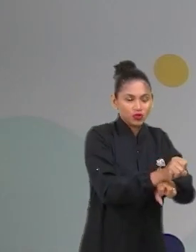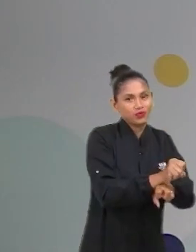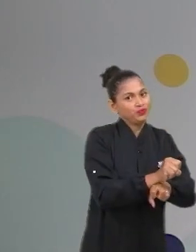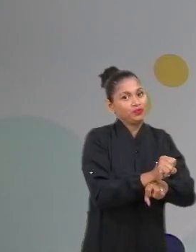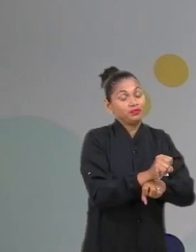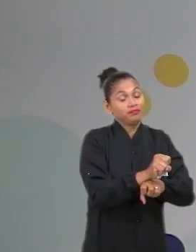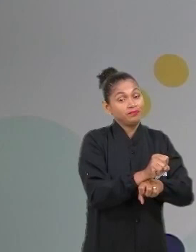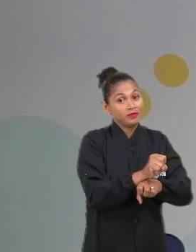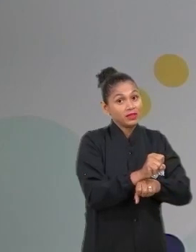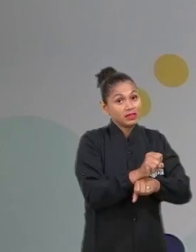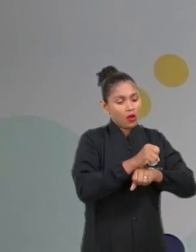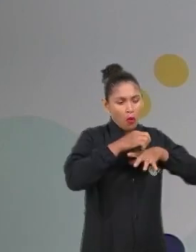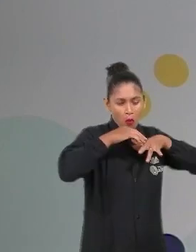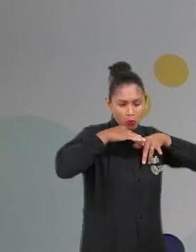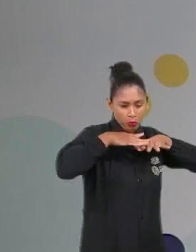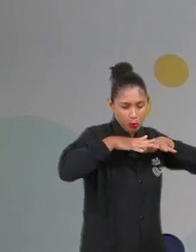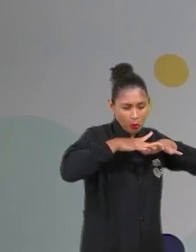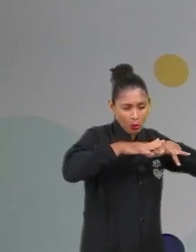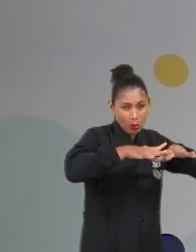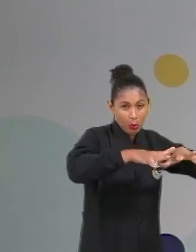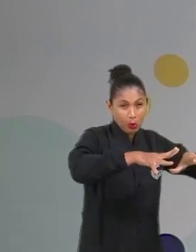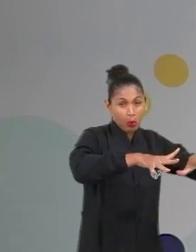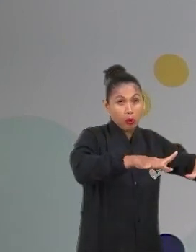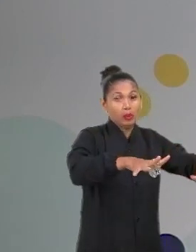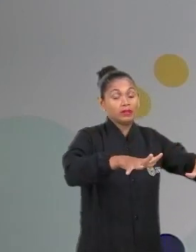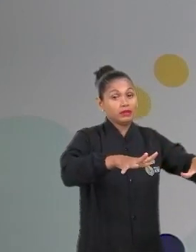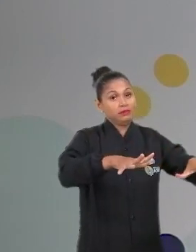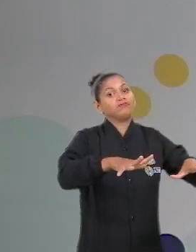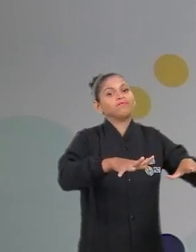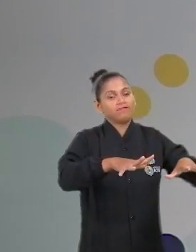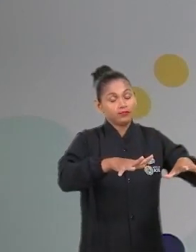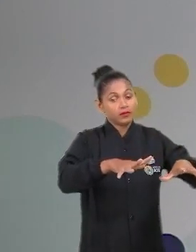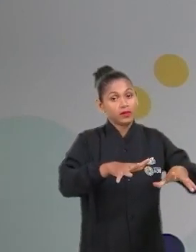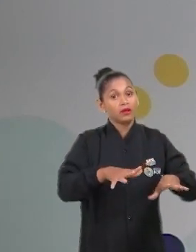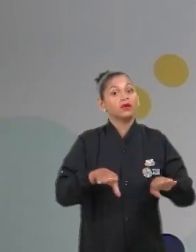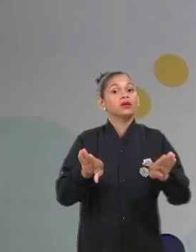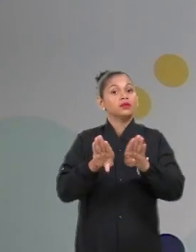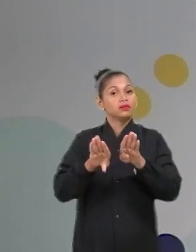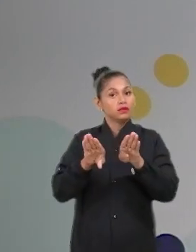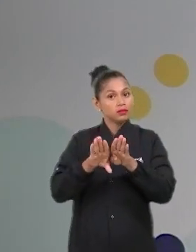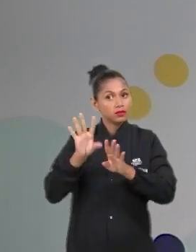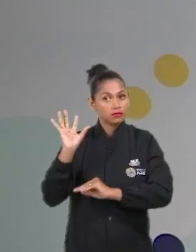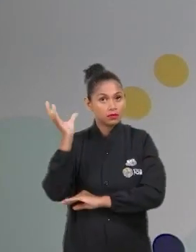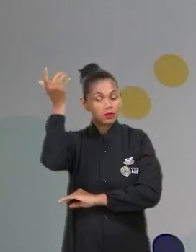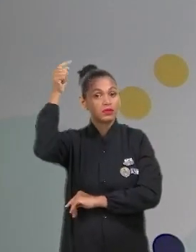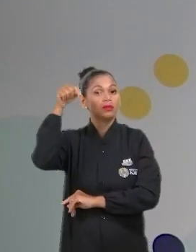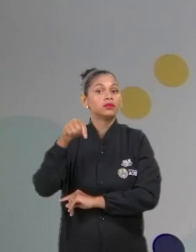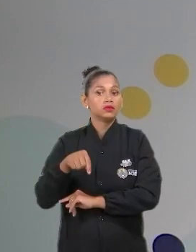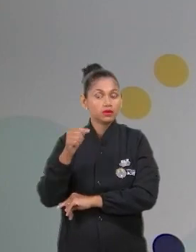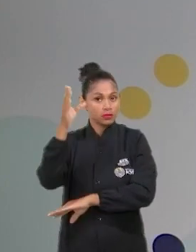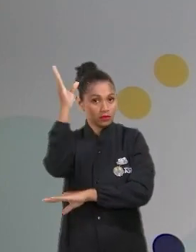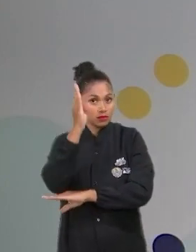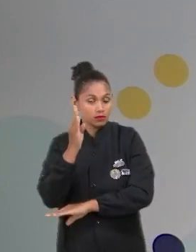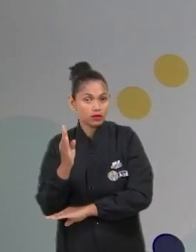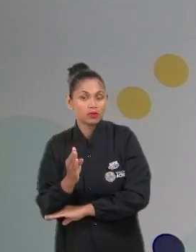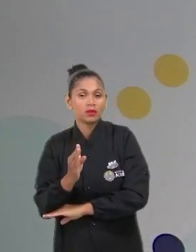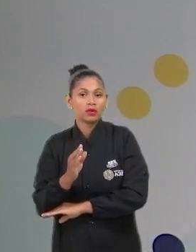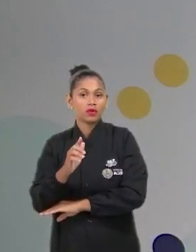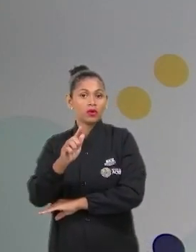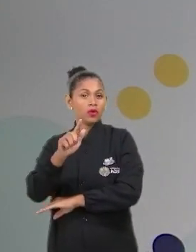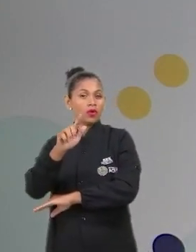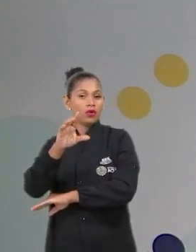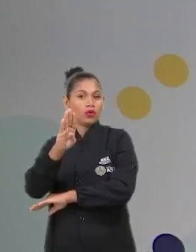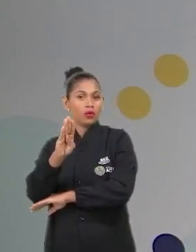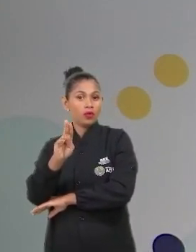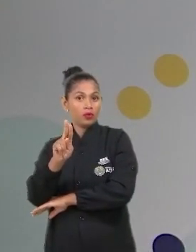uma praga lá na Austrália. Isso também aconteceu aqui na época da colonização do Brasil com os búfalos. Bom,